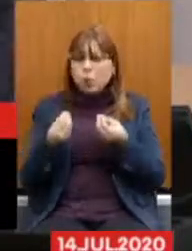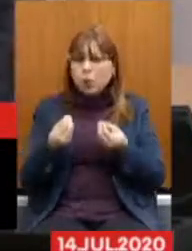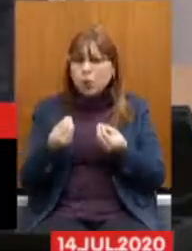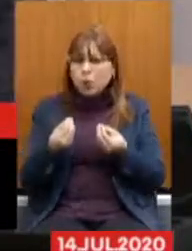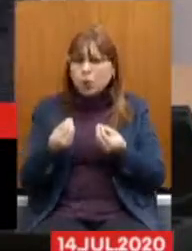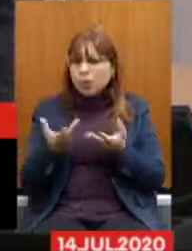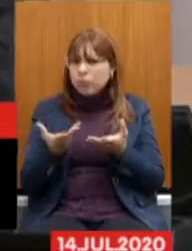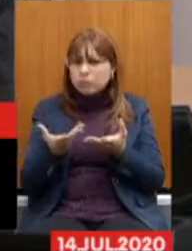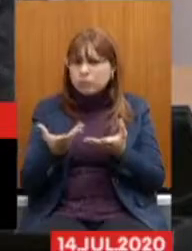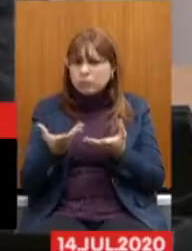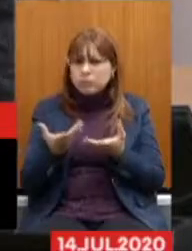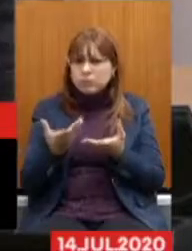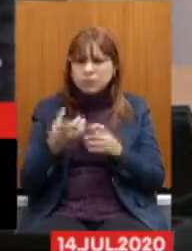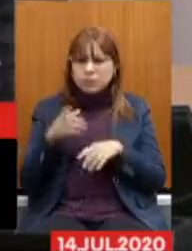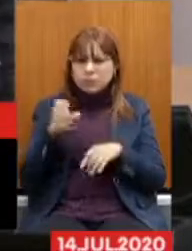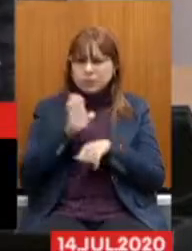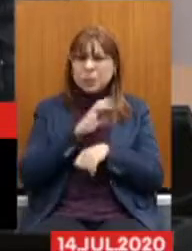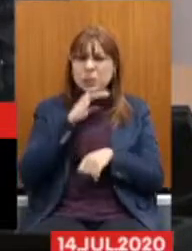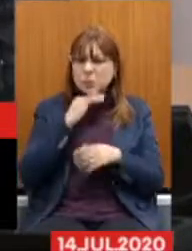pode ser inviável?